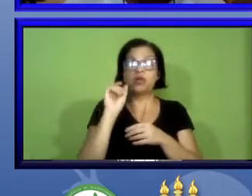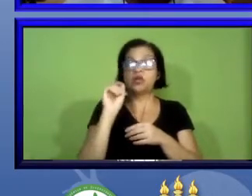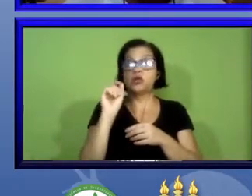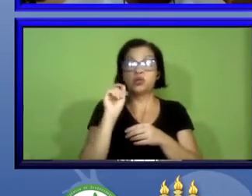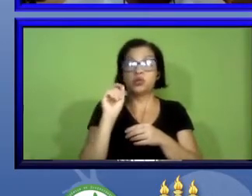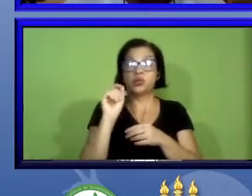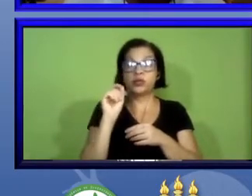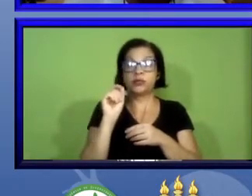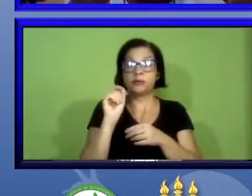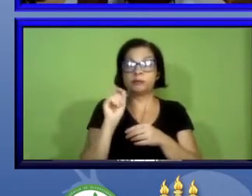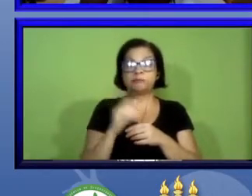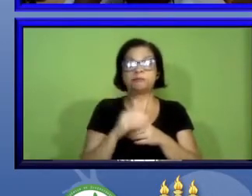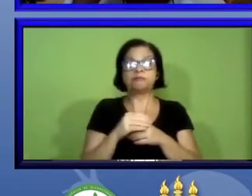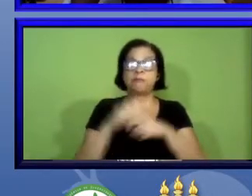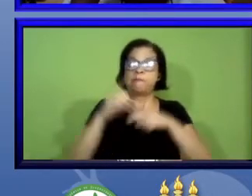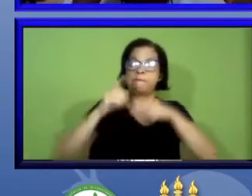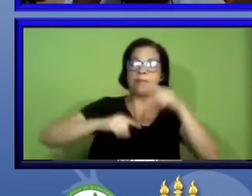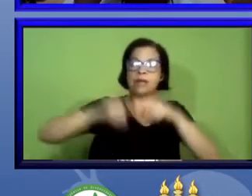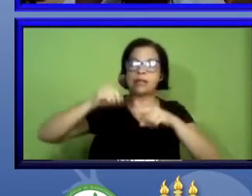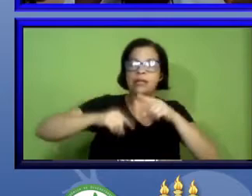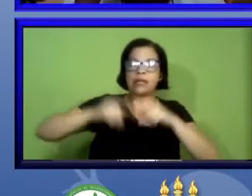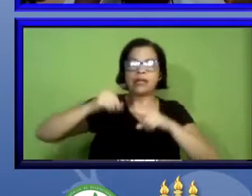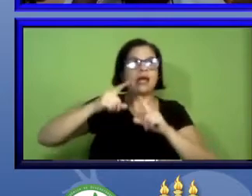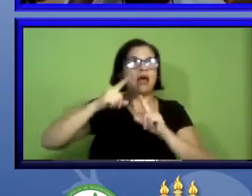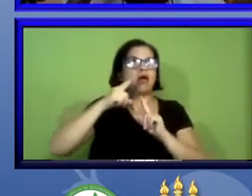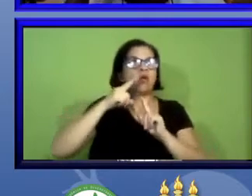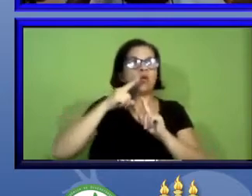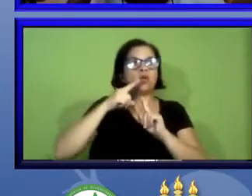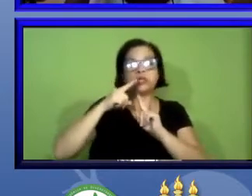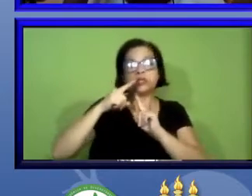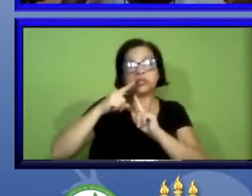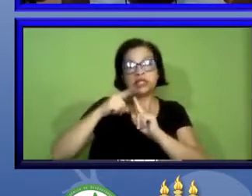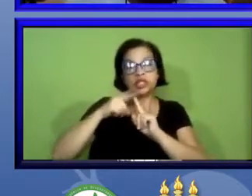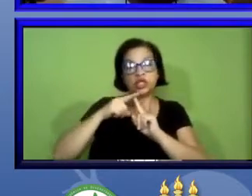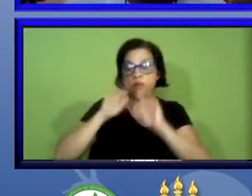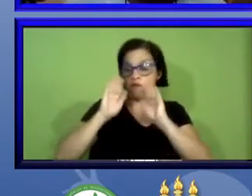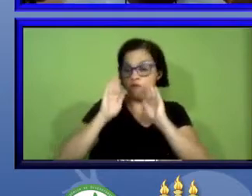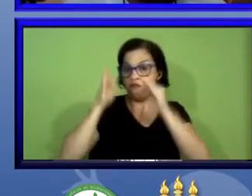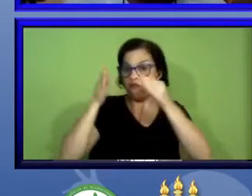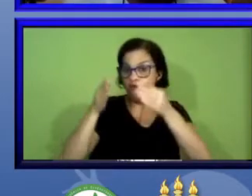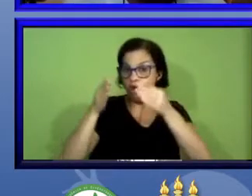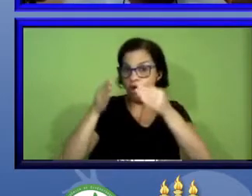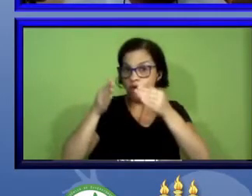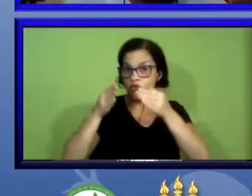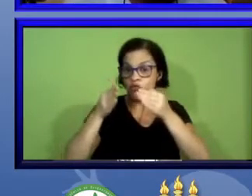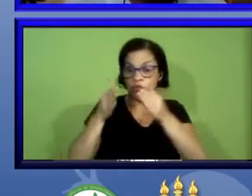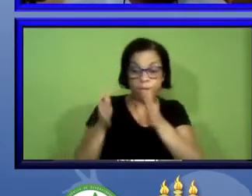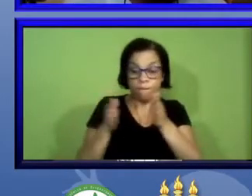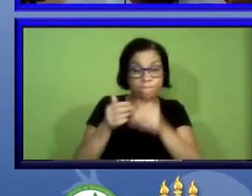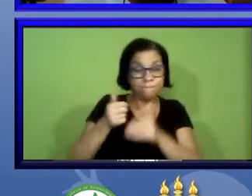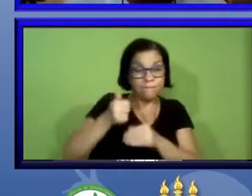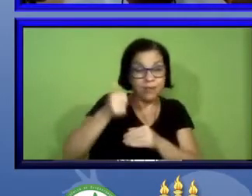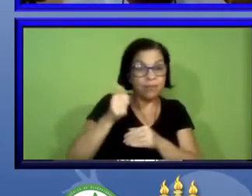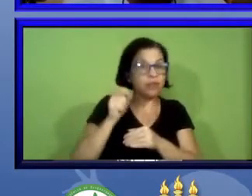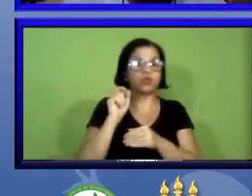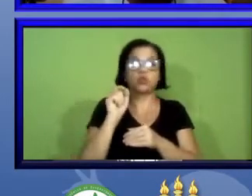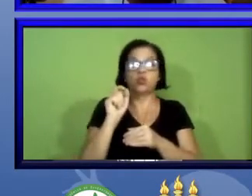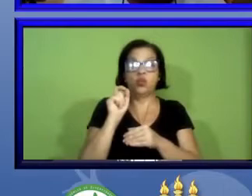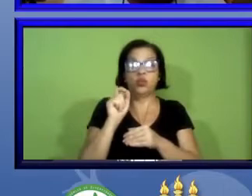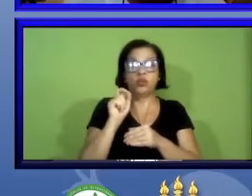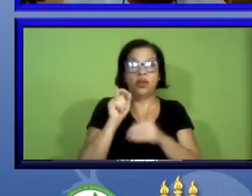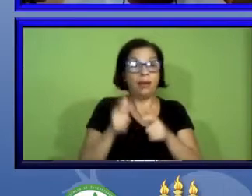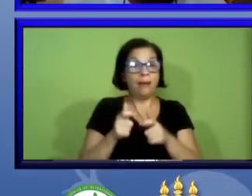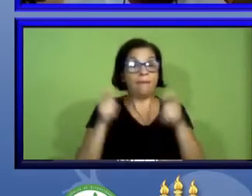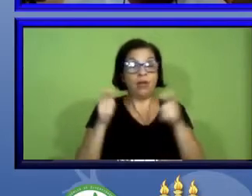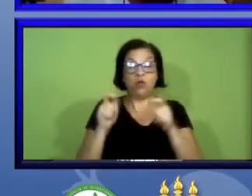de material tipo a ênfase nesse primeiro momento foi na maioria